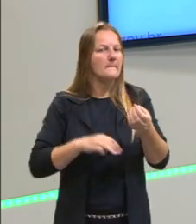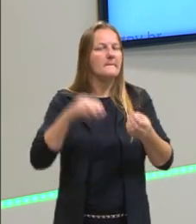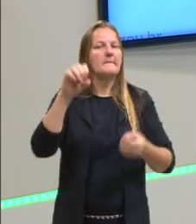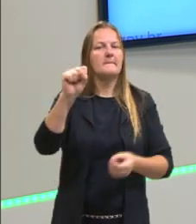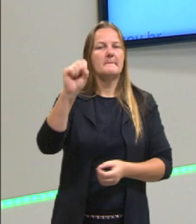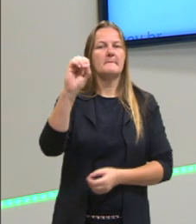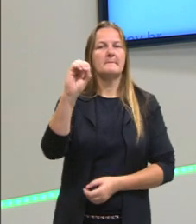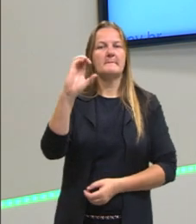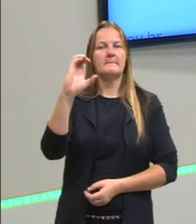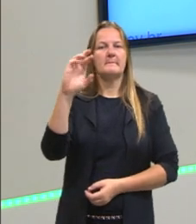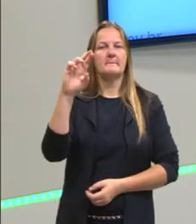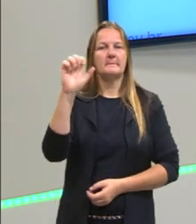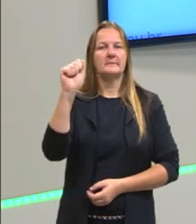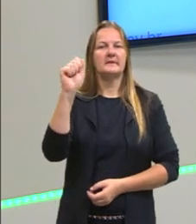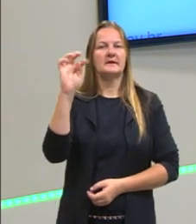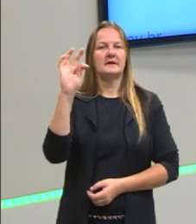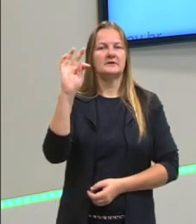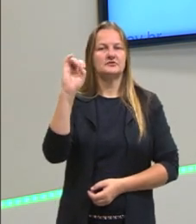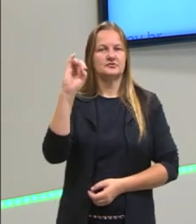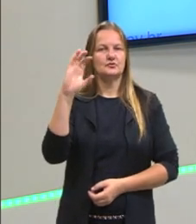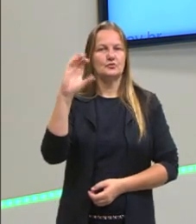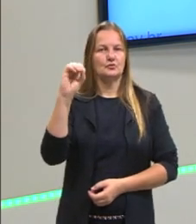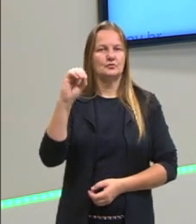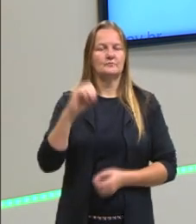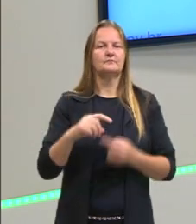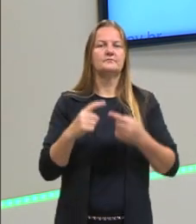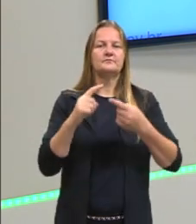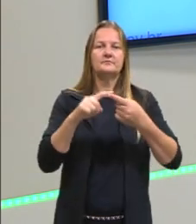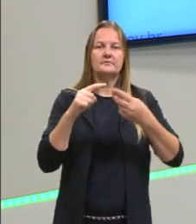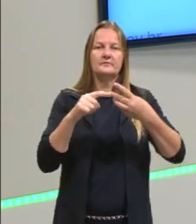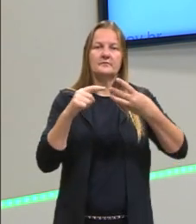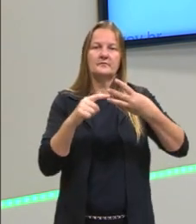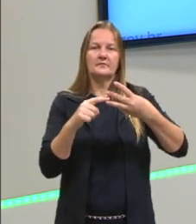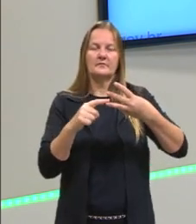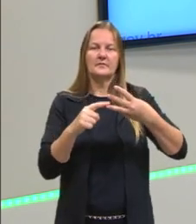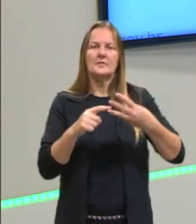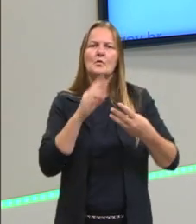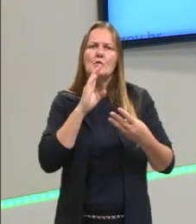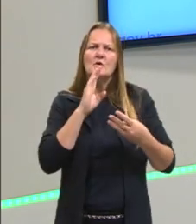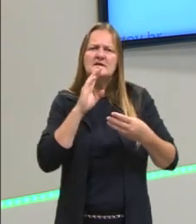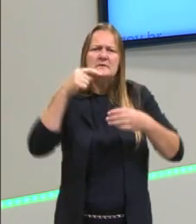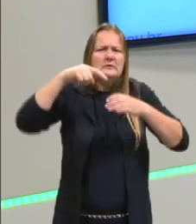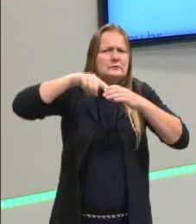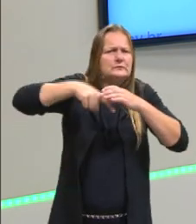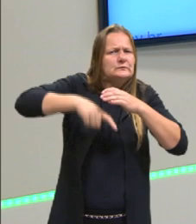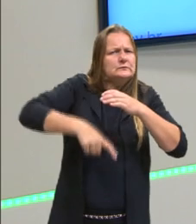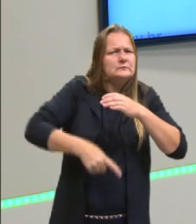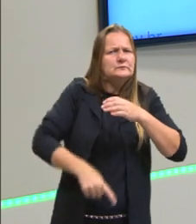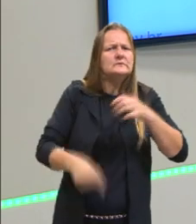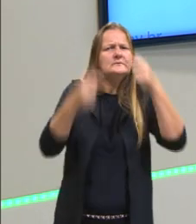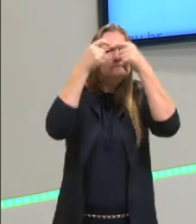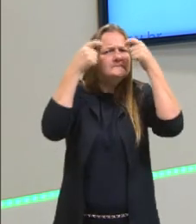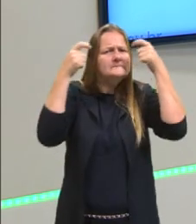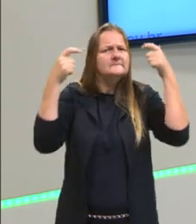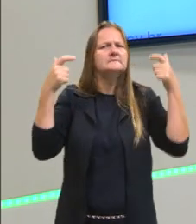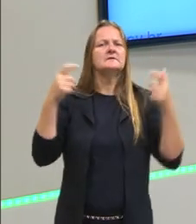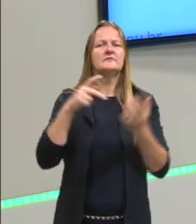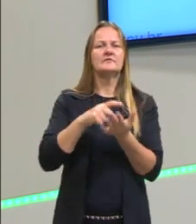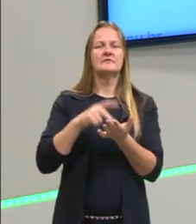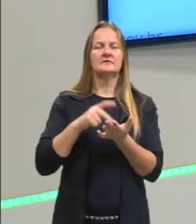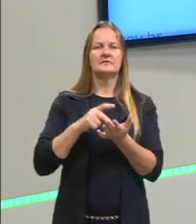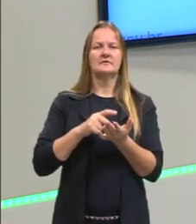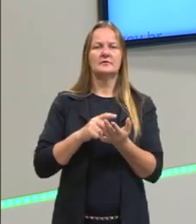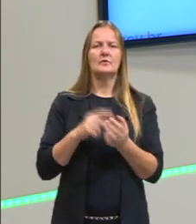tese, antítese, essa discussão, ele queria chegar a um conhecimento verdadeiro. Como é que ele, o que ele